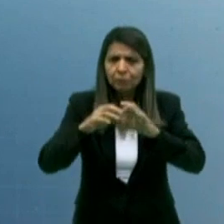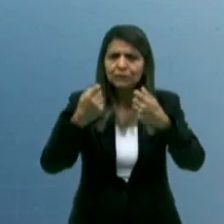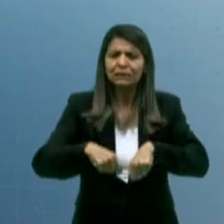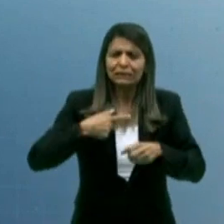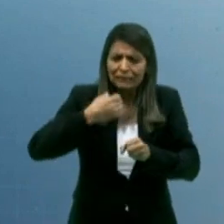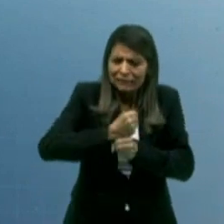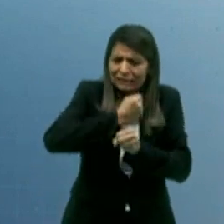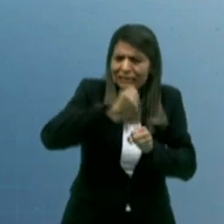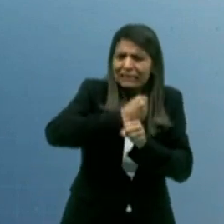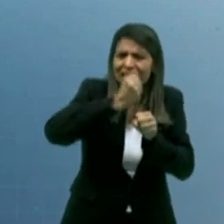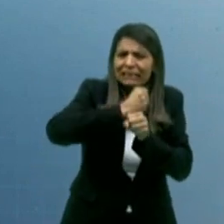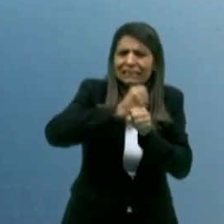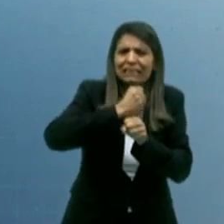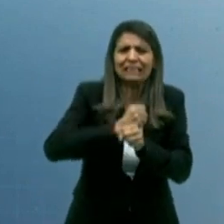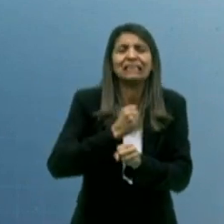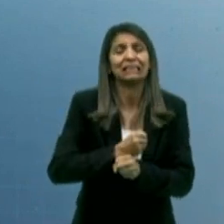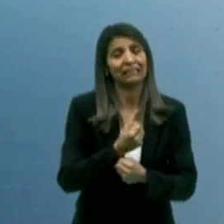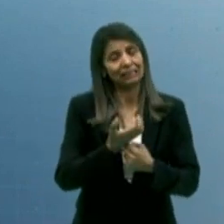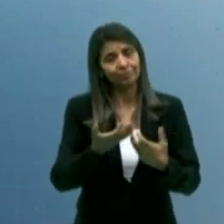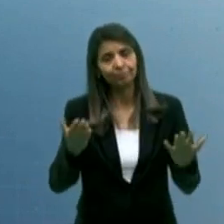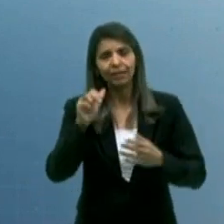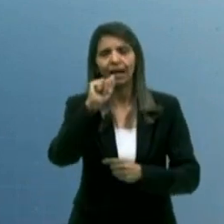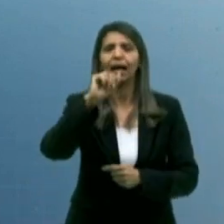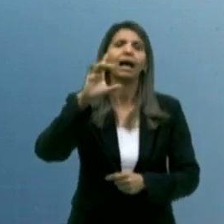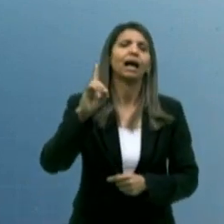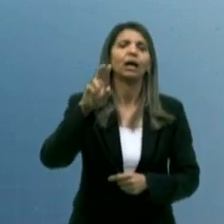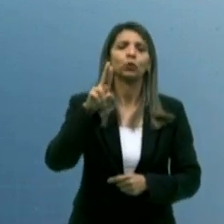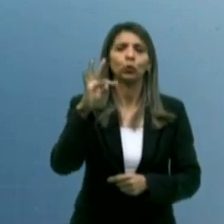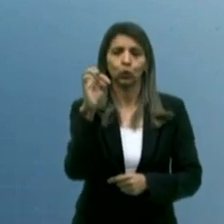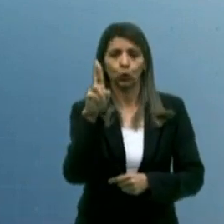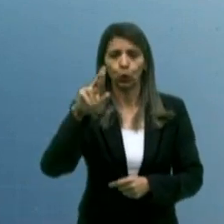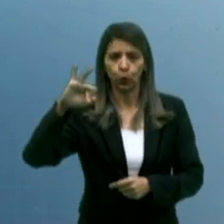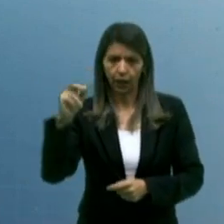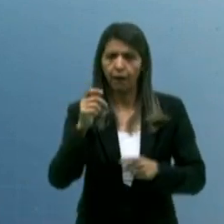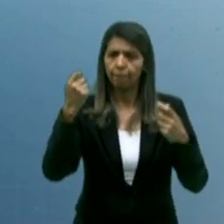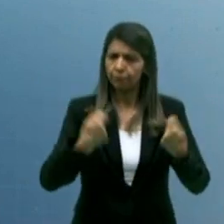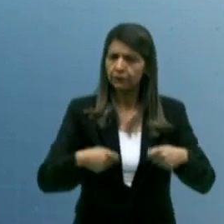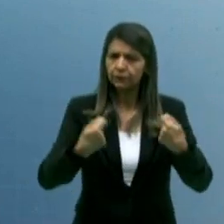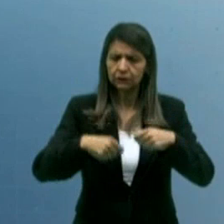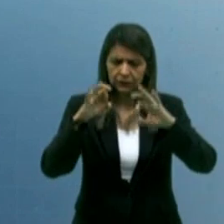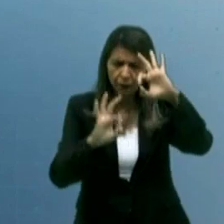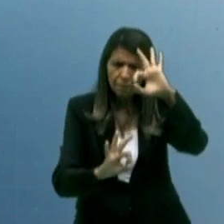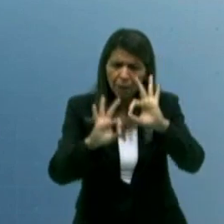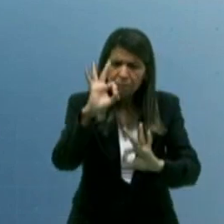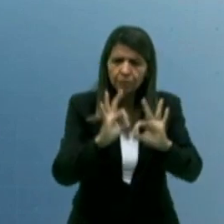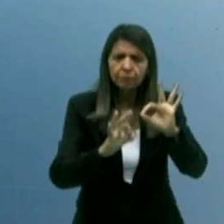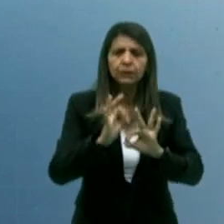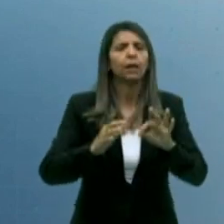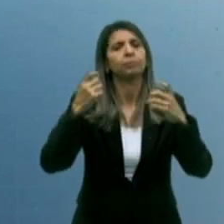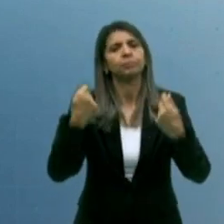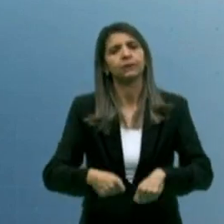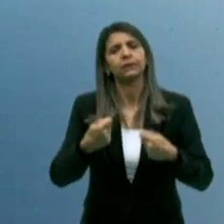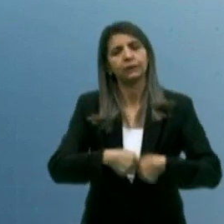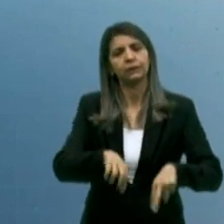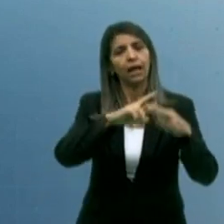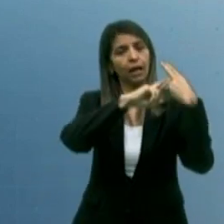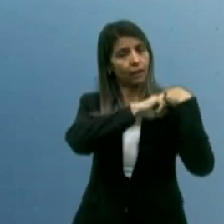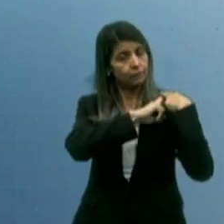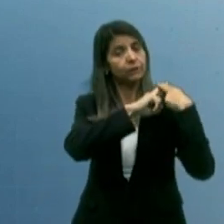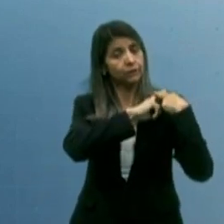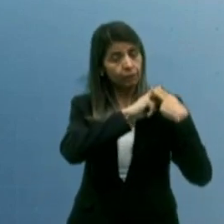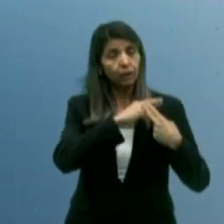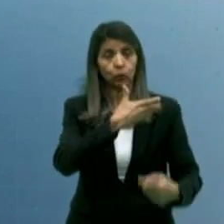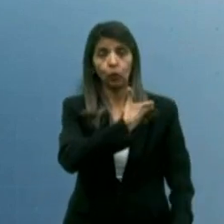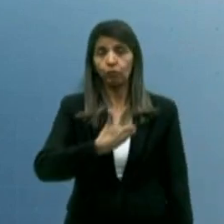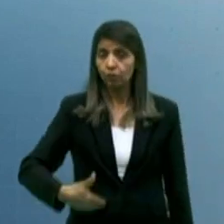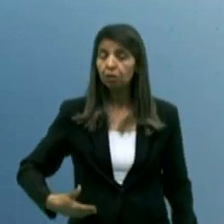adutoras. A Paraíba tem hoje um complexo de adutoras que precisam ser construídas sob a responsabilidade do governo e o